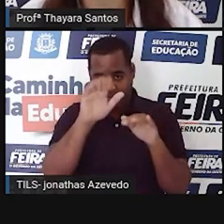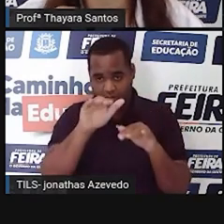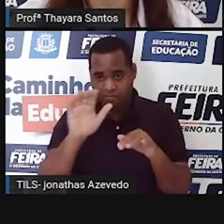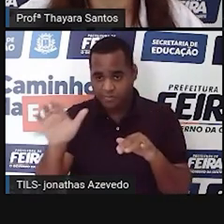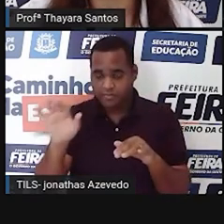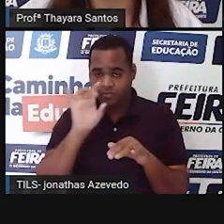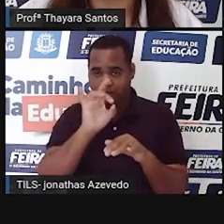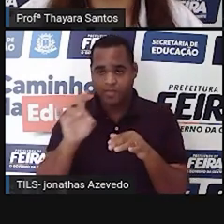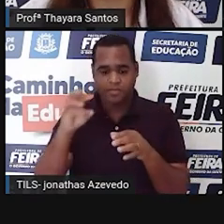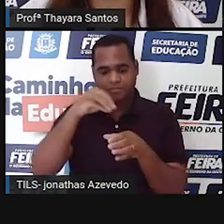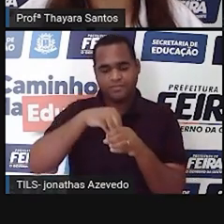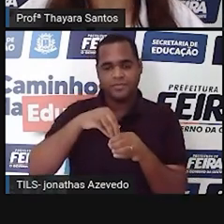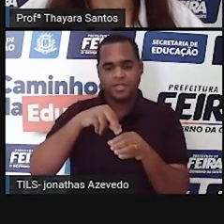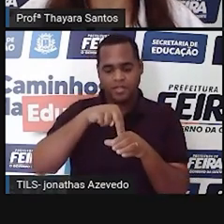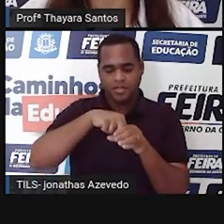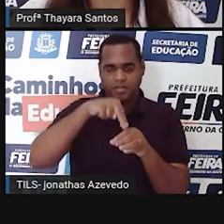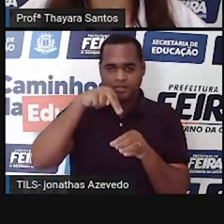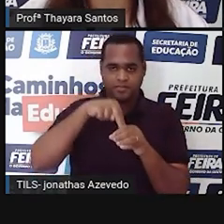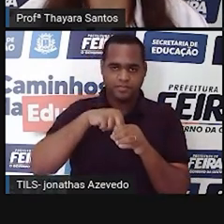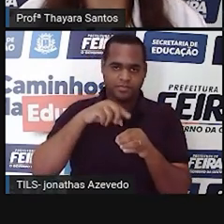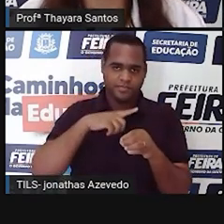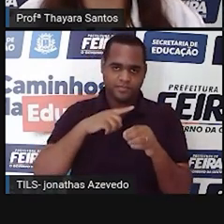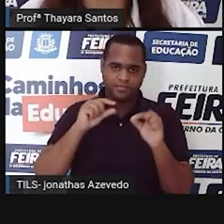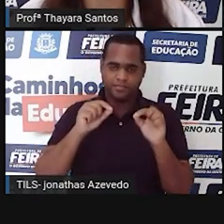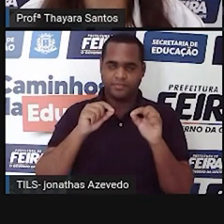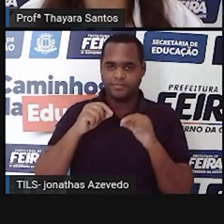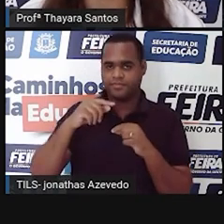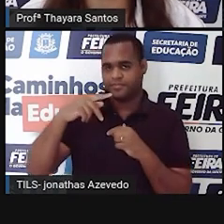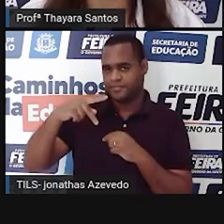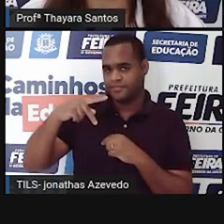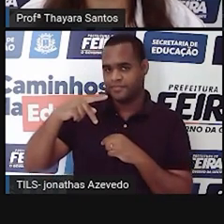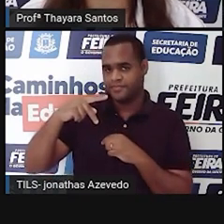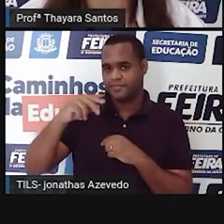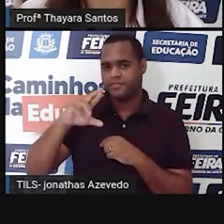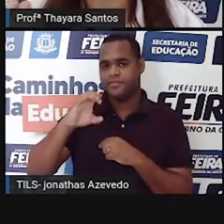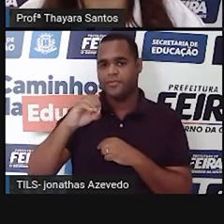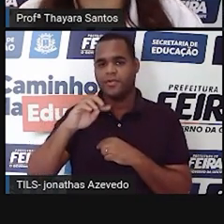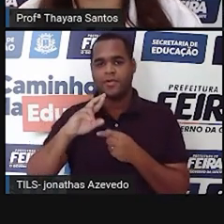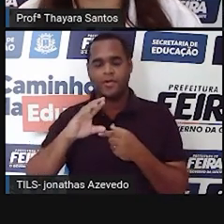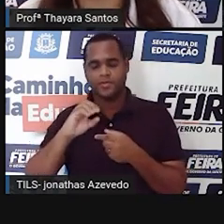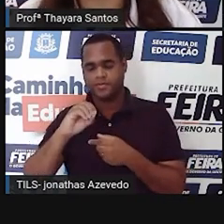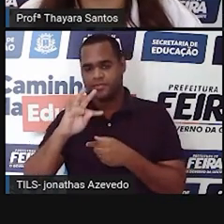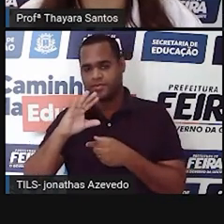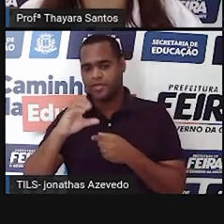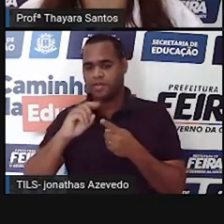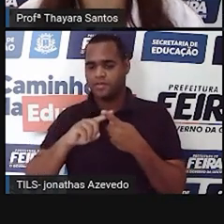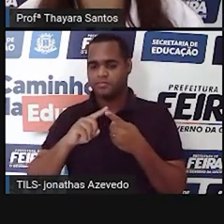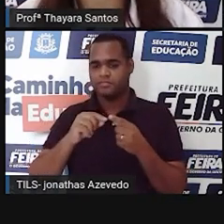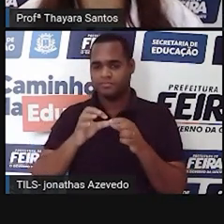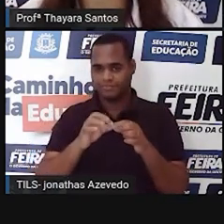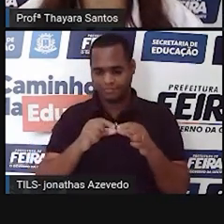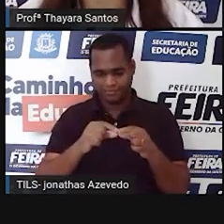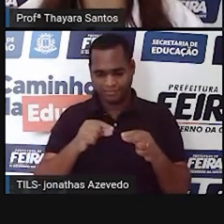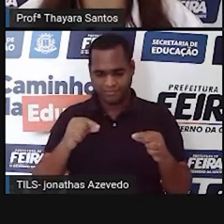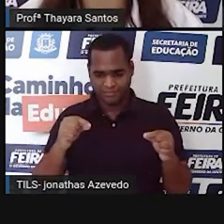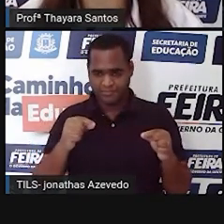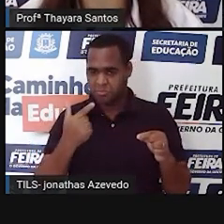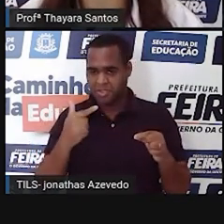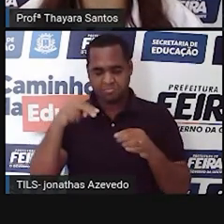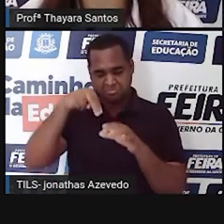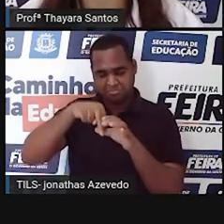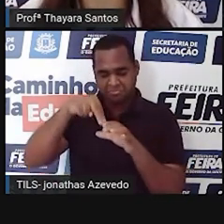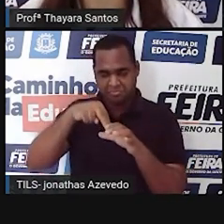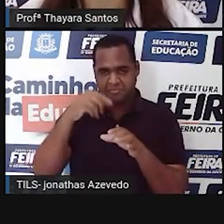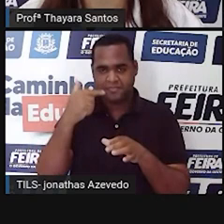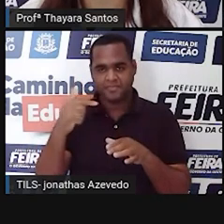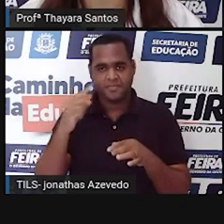está lá dentro desse núcleo. Nas células procarióticas, que não têm núcleo, como é o caso das bactérias, esse material genético,